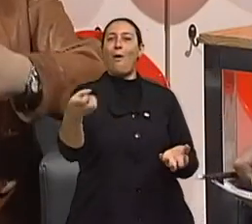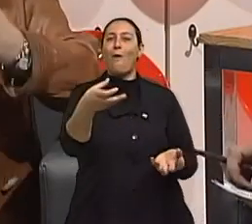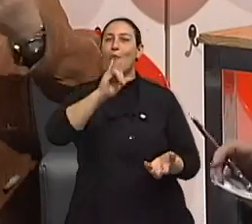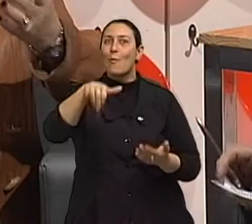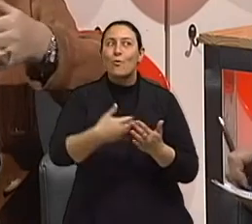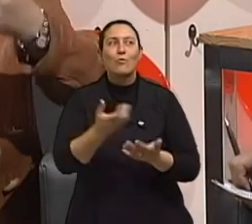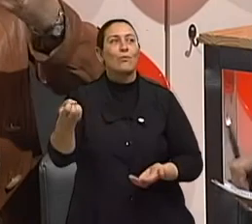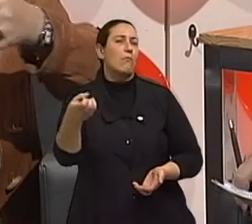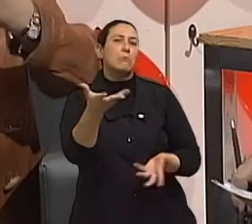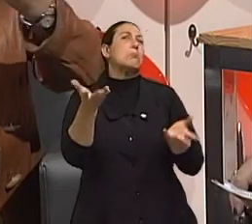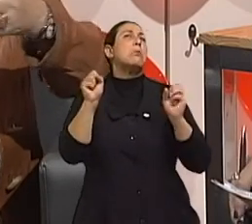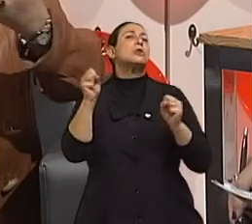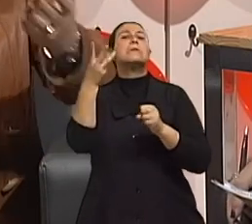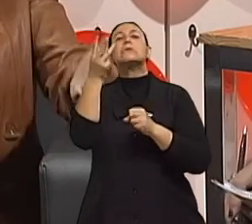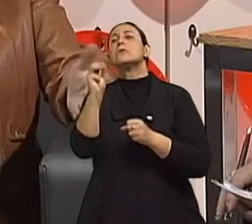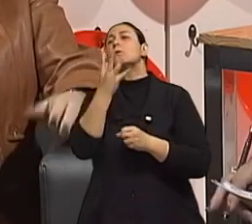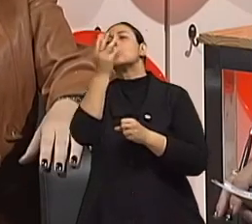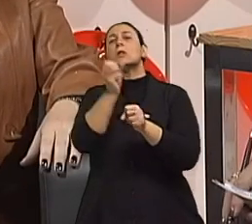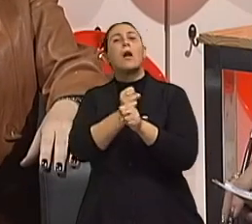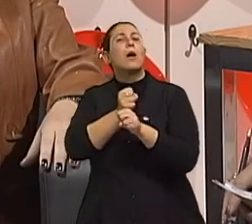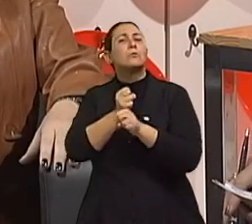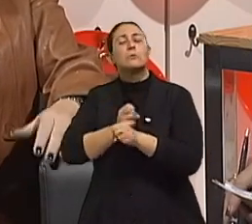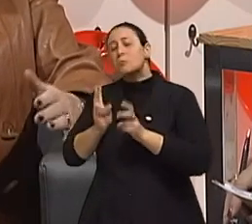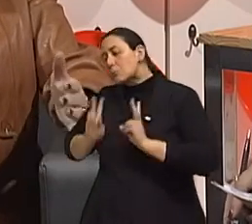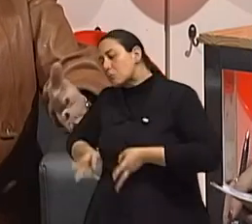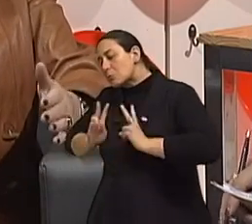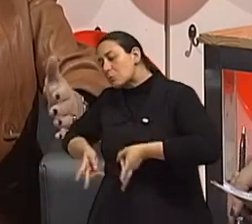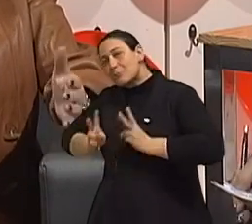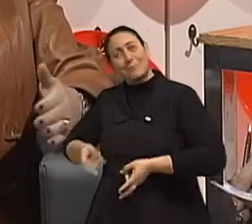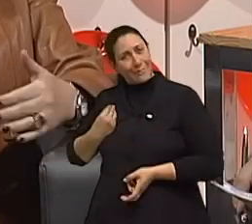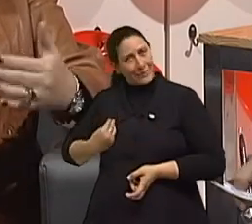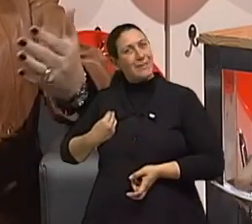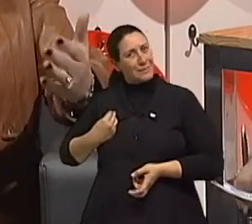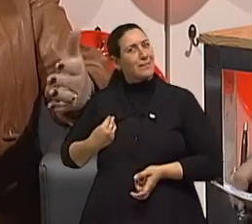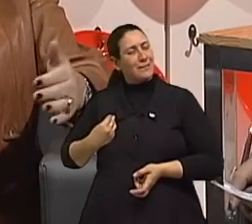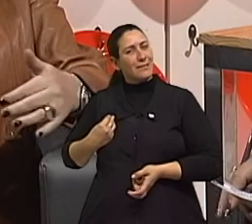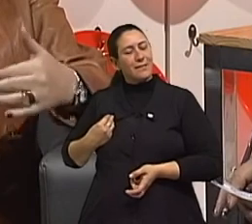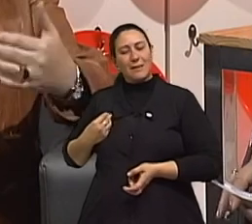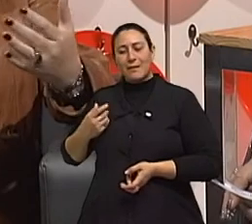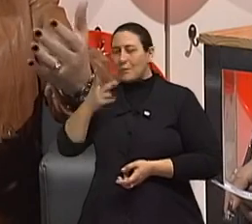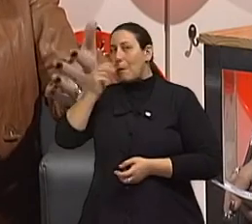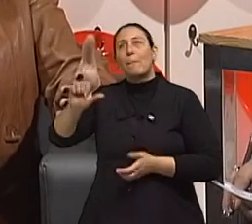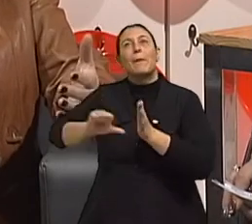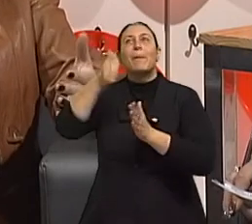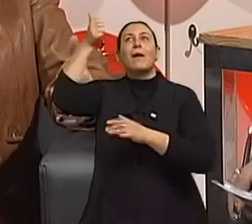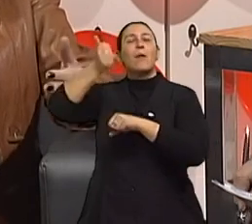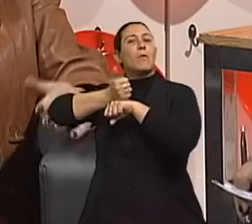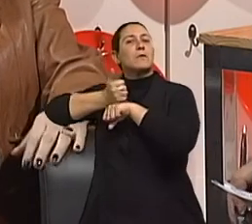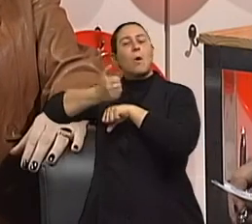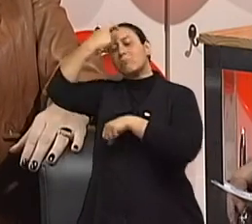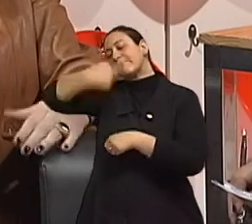exercido durante 30, 40 anos, como a, vamos chamar então, a primeira profissão, a primeira atividade